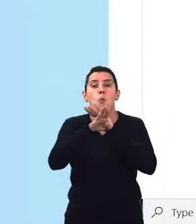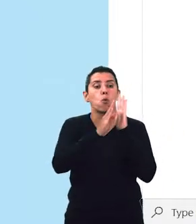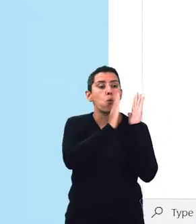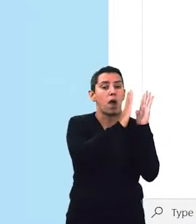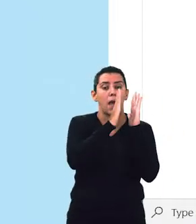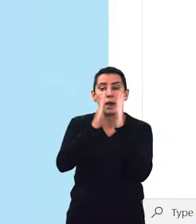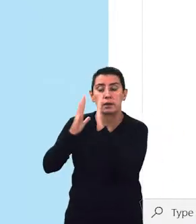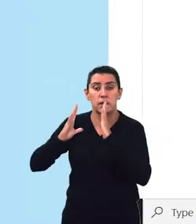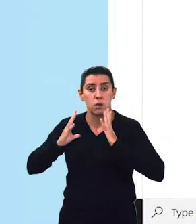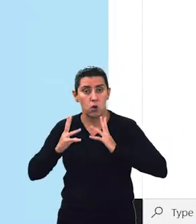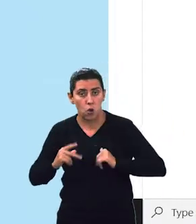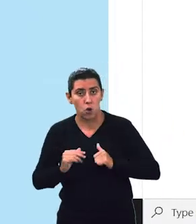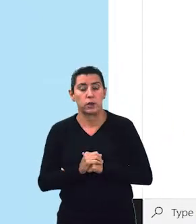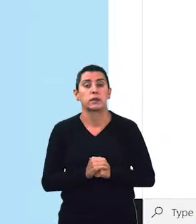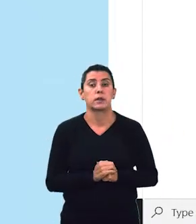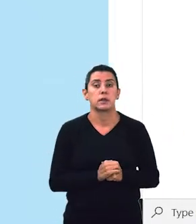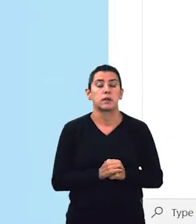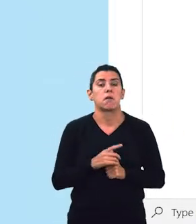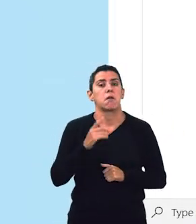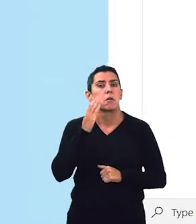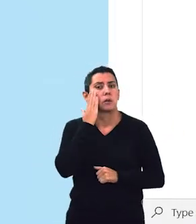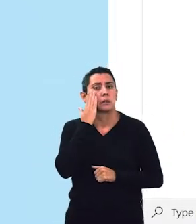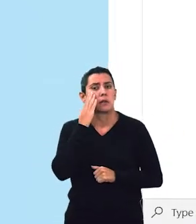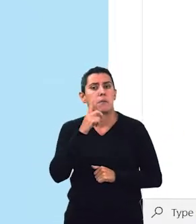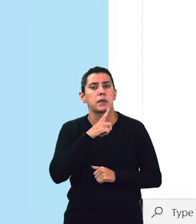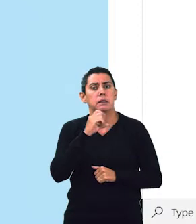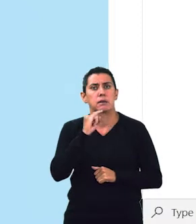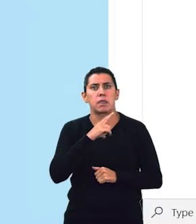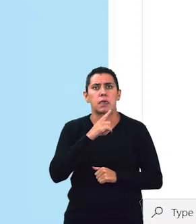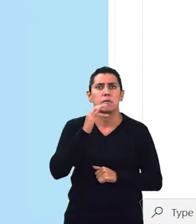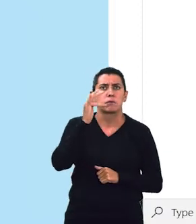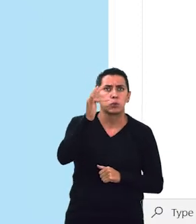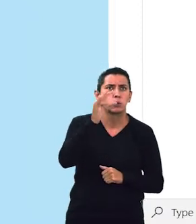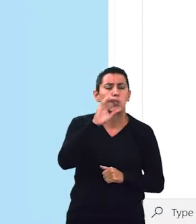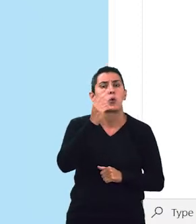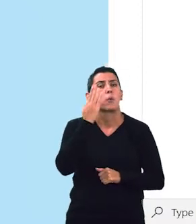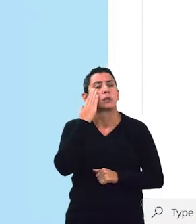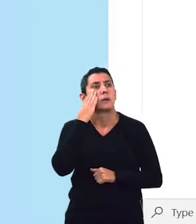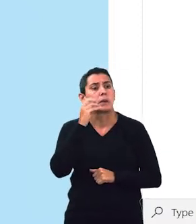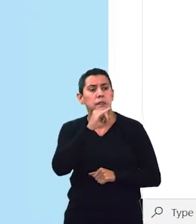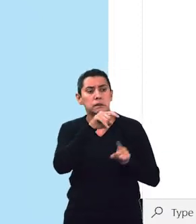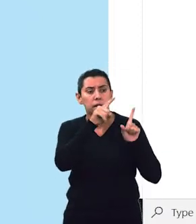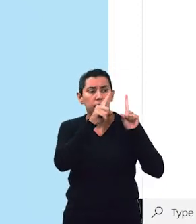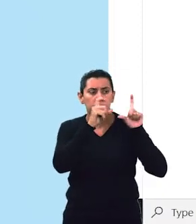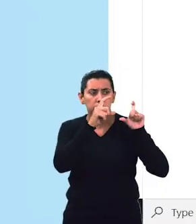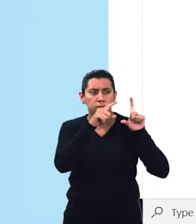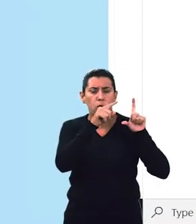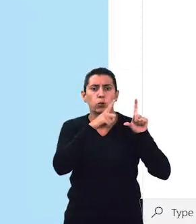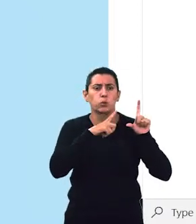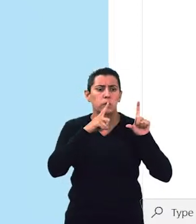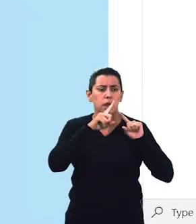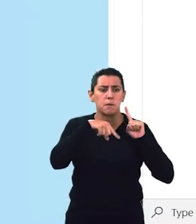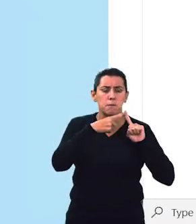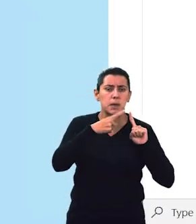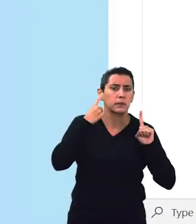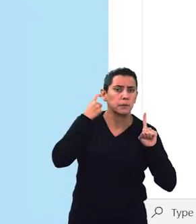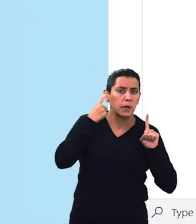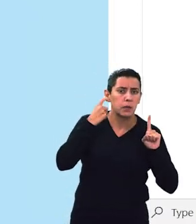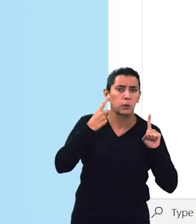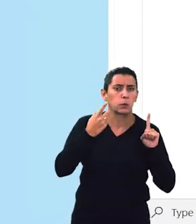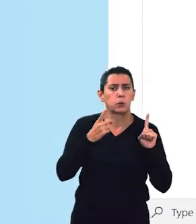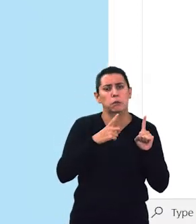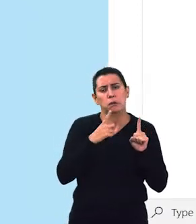dados estruturados, classificação de som e outros. Para o nosso caso, vamos usar essa opção,